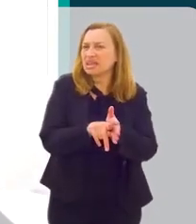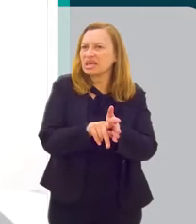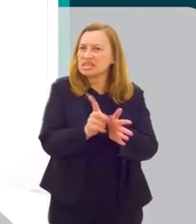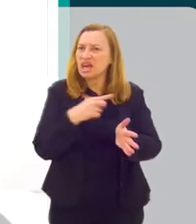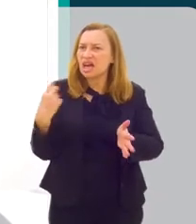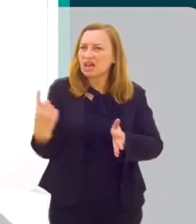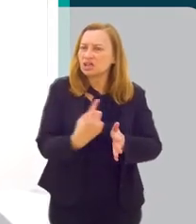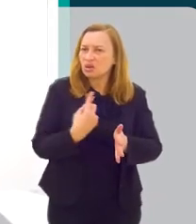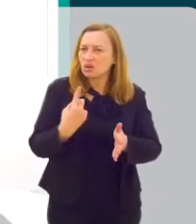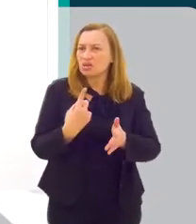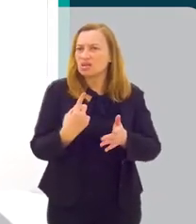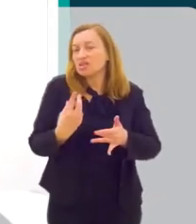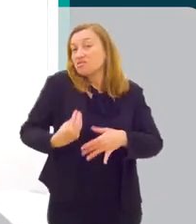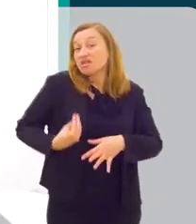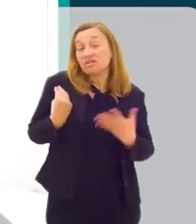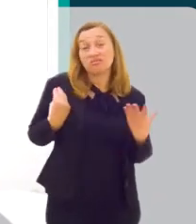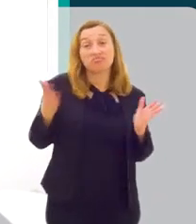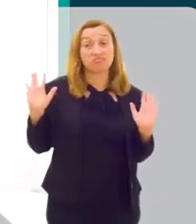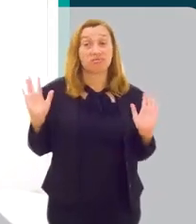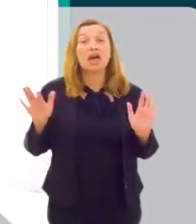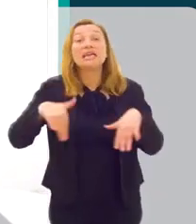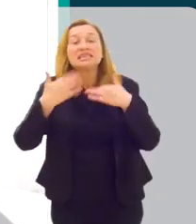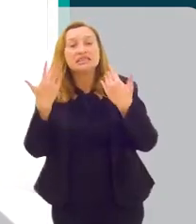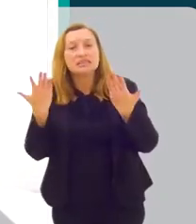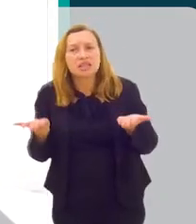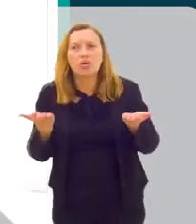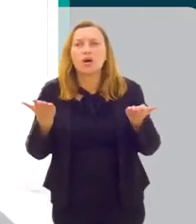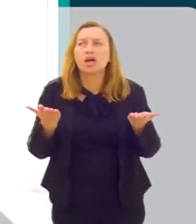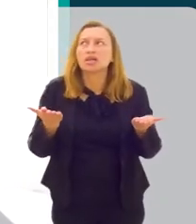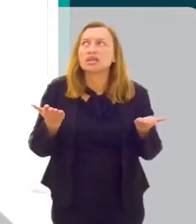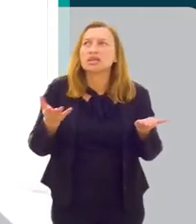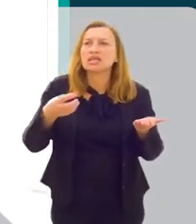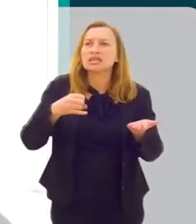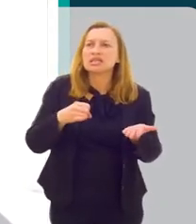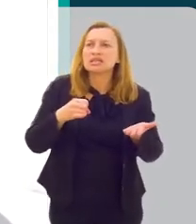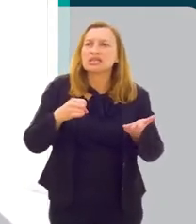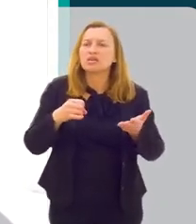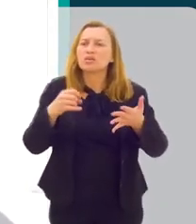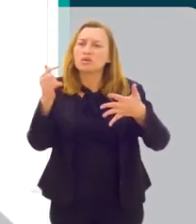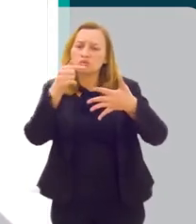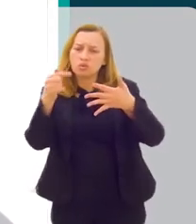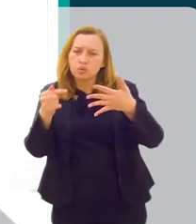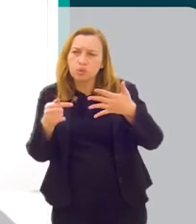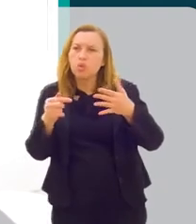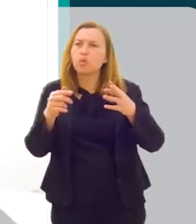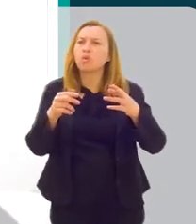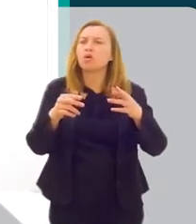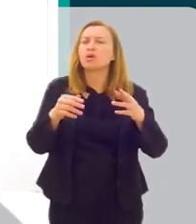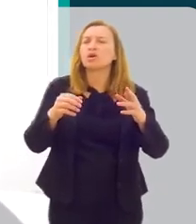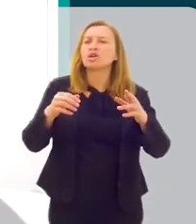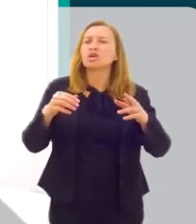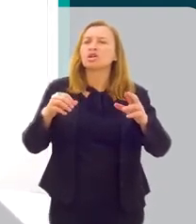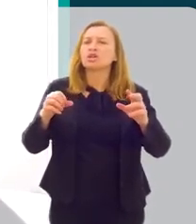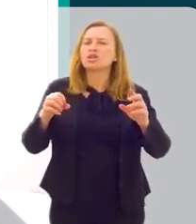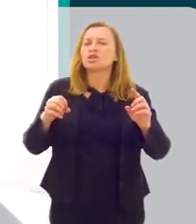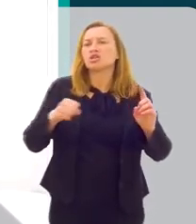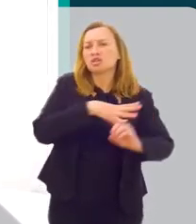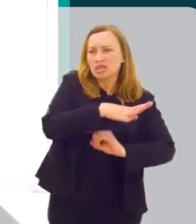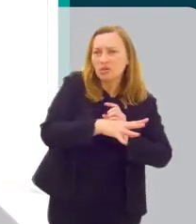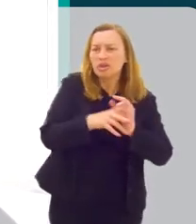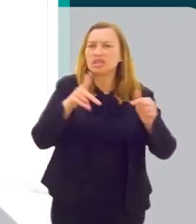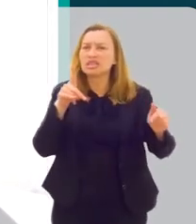faz parte da nossa dinâmica da vida. Então, são esses fatores que socialmente